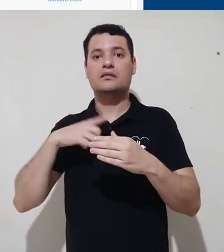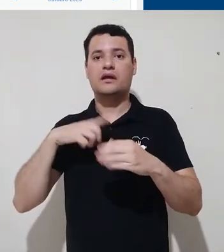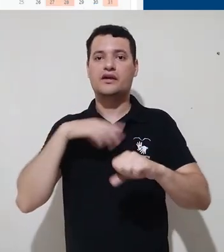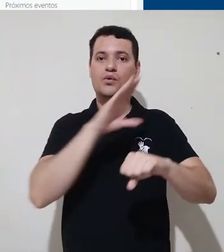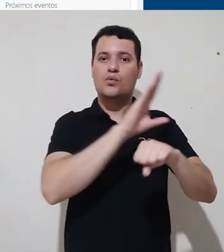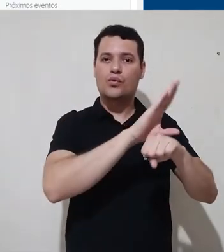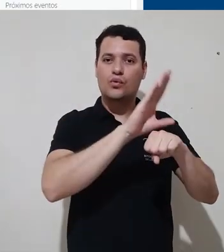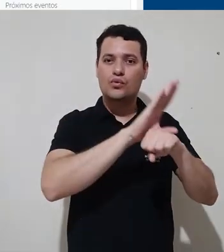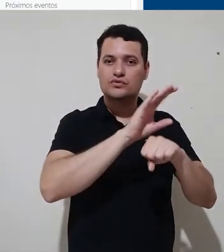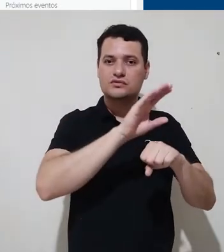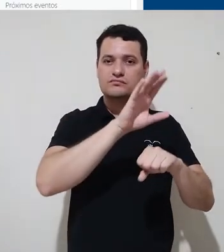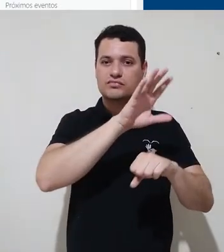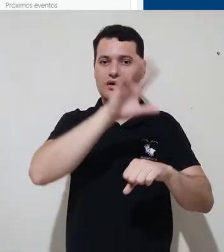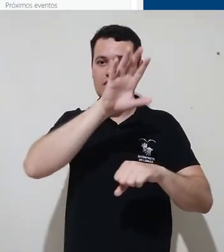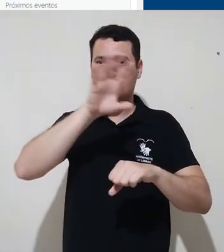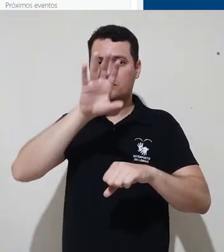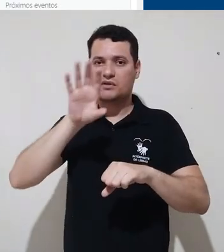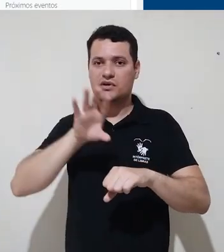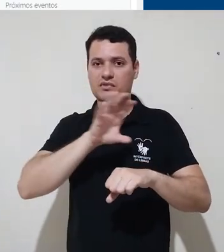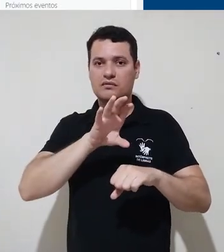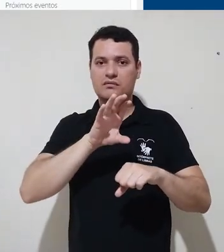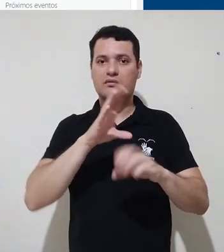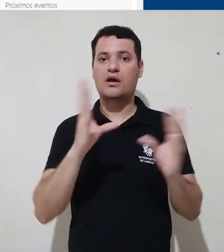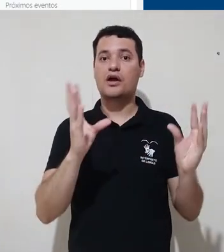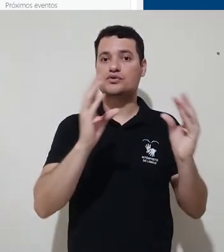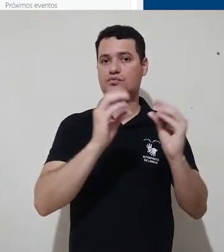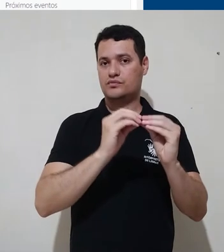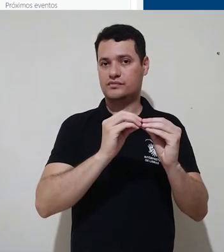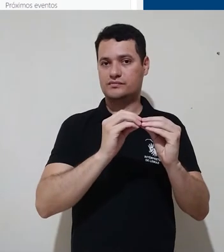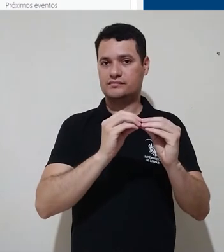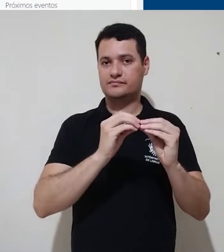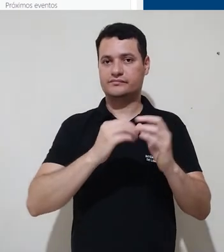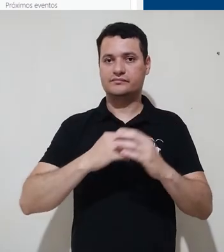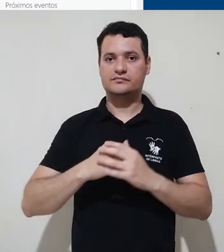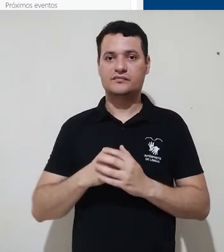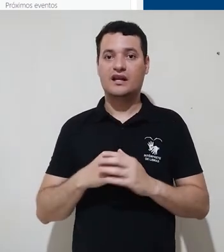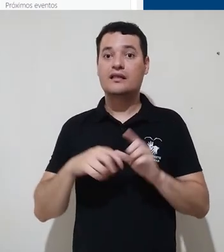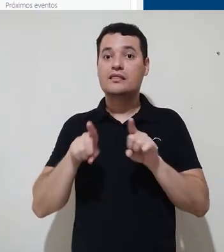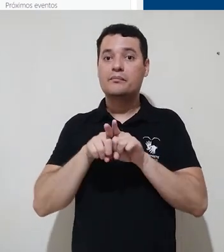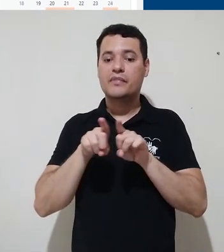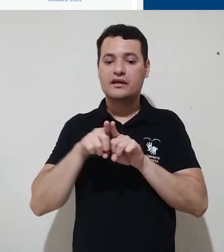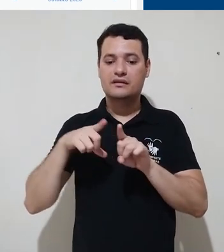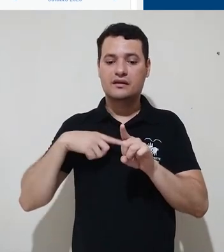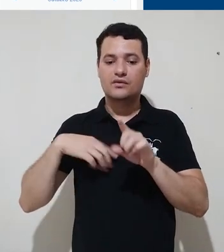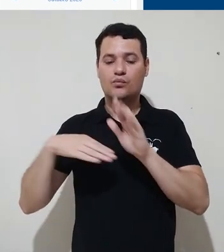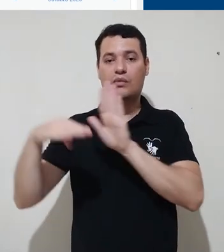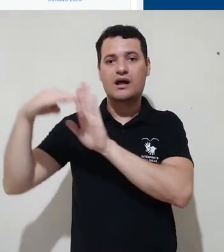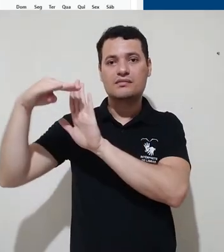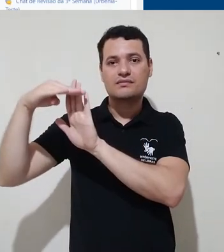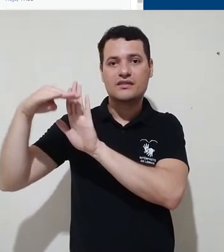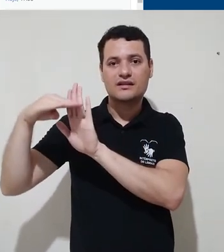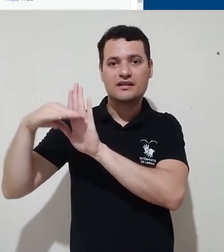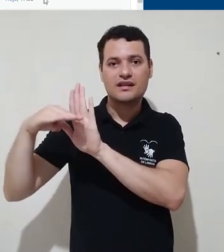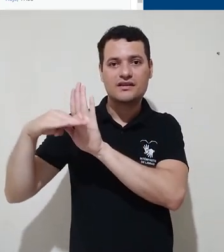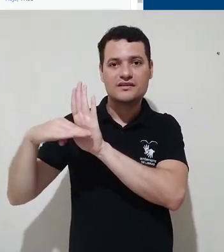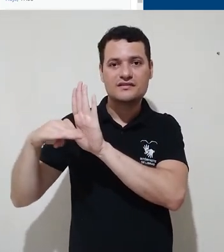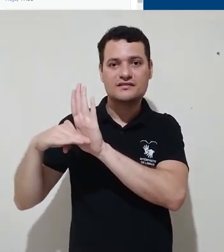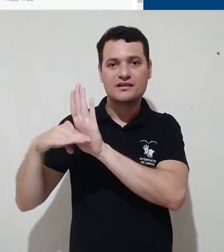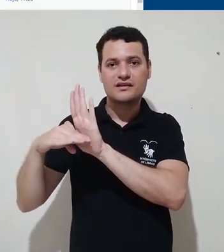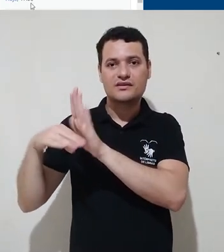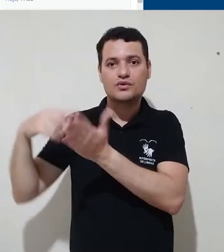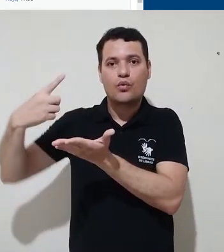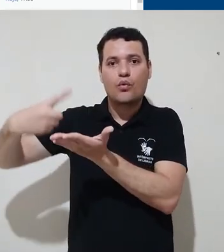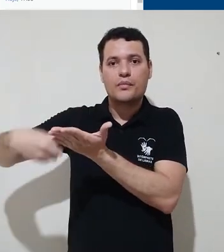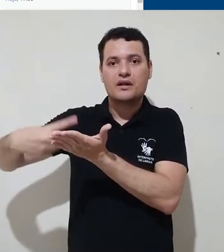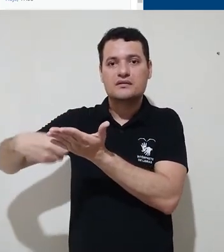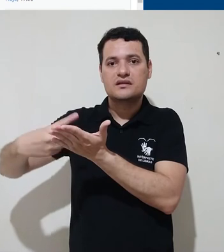como aluno ou independente da função, um resumo dos cursos acessados recentemente e